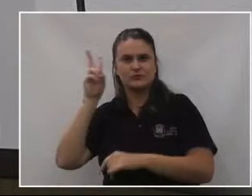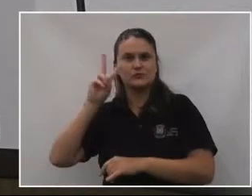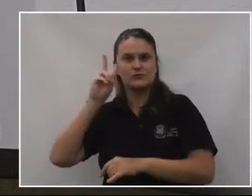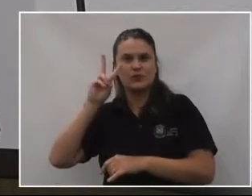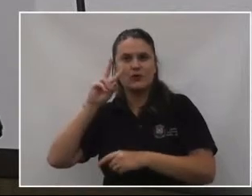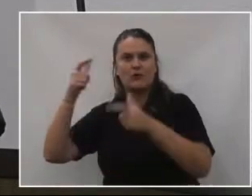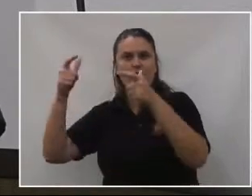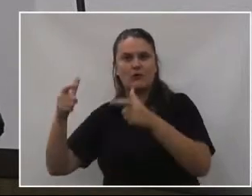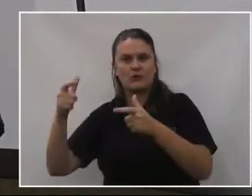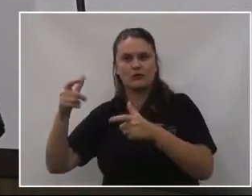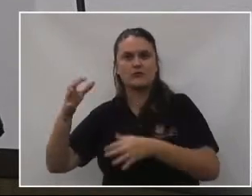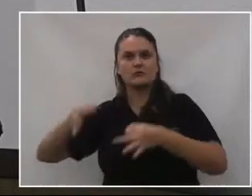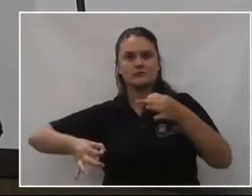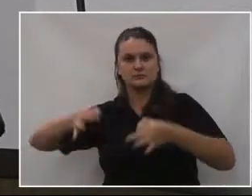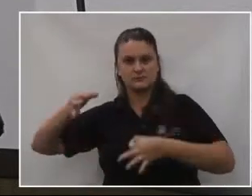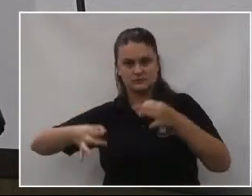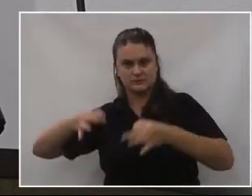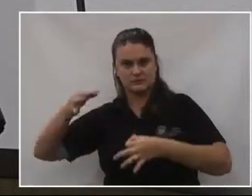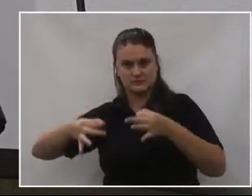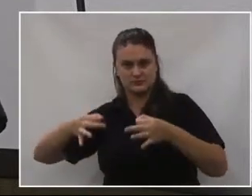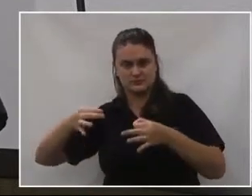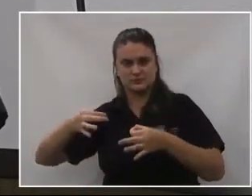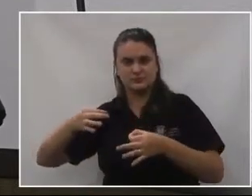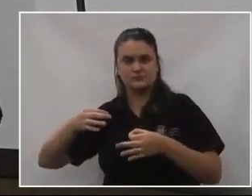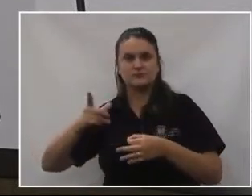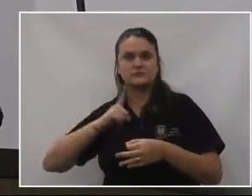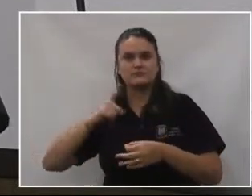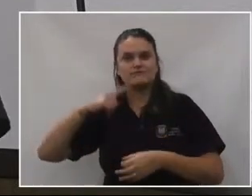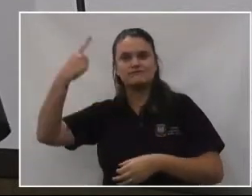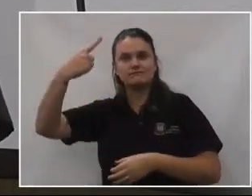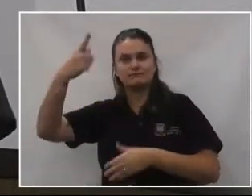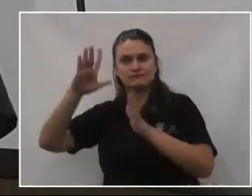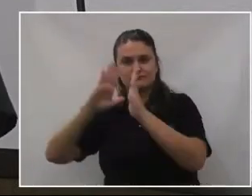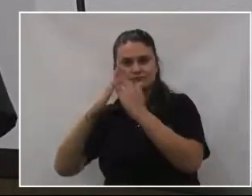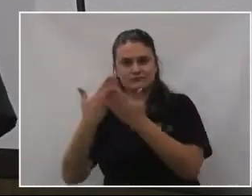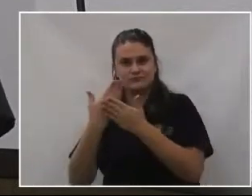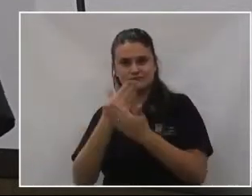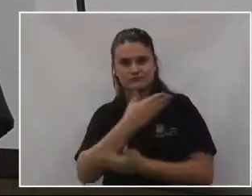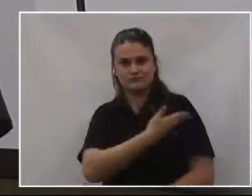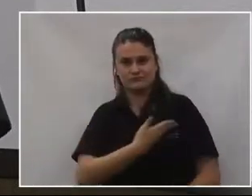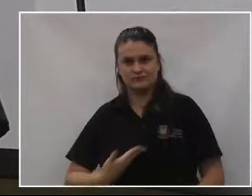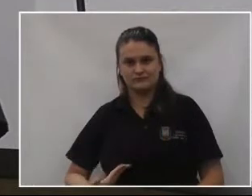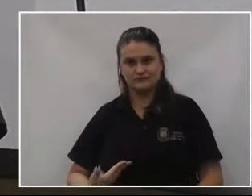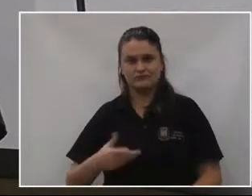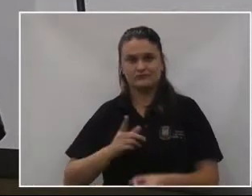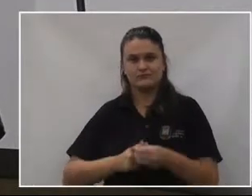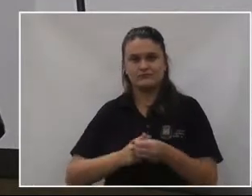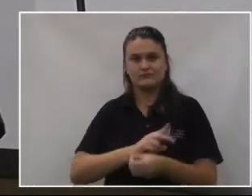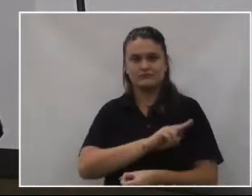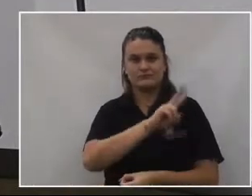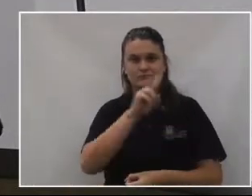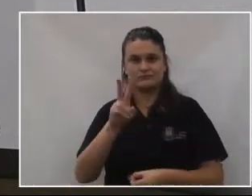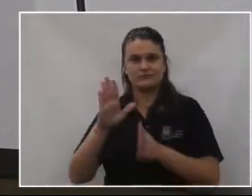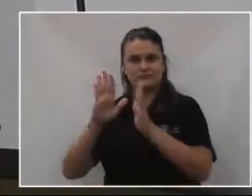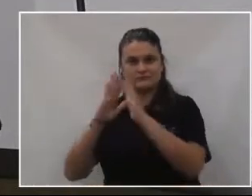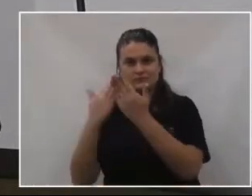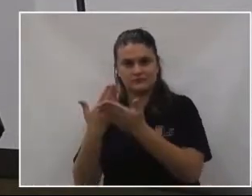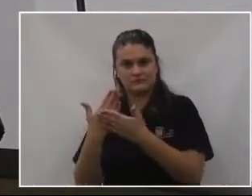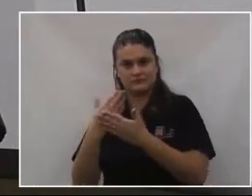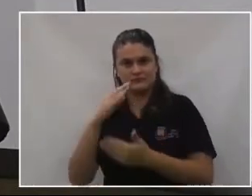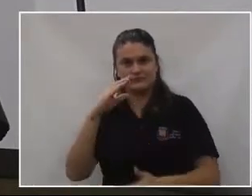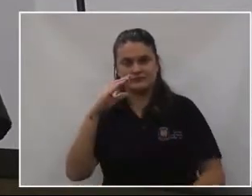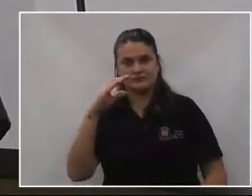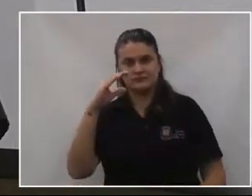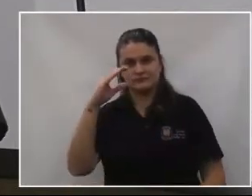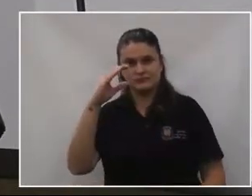onde era o antigo fórum, onde era a primeira escola pública de União da Vitória, o Colégio Serapeão, depois agora tem